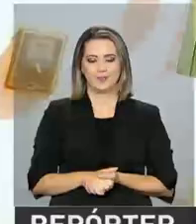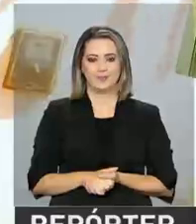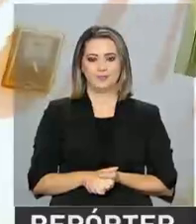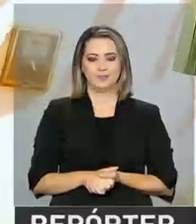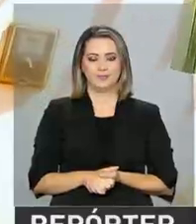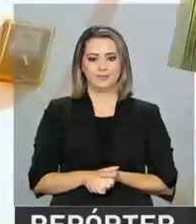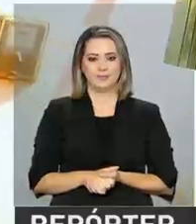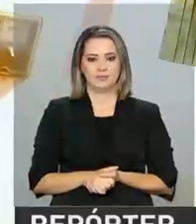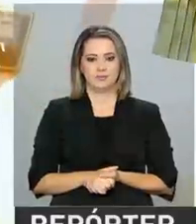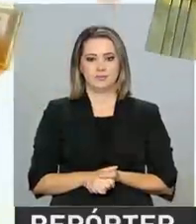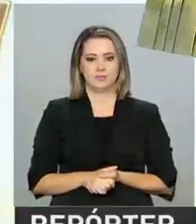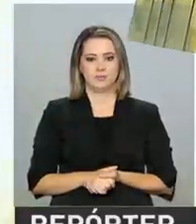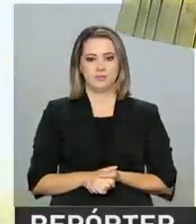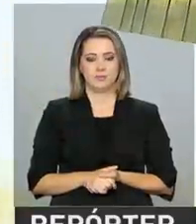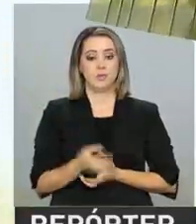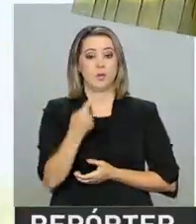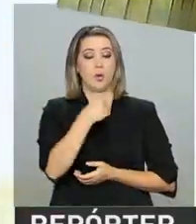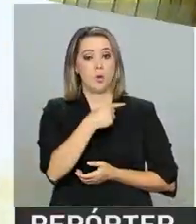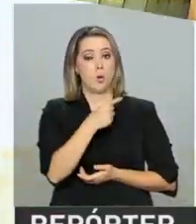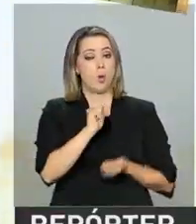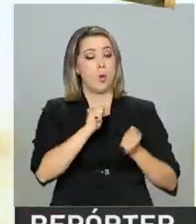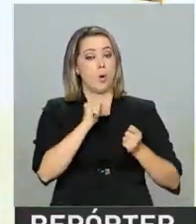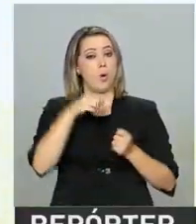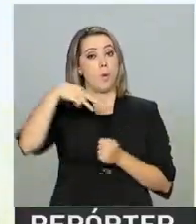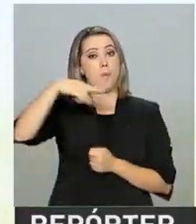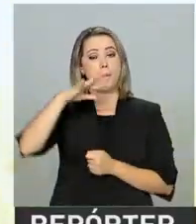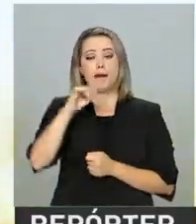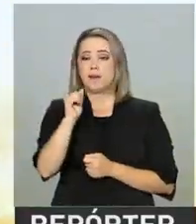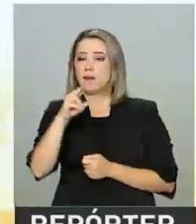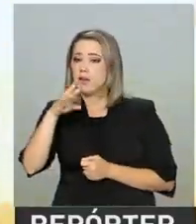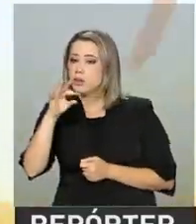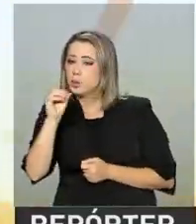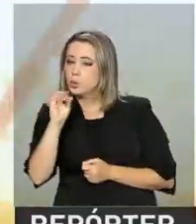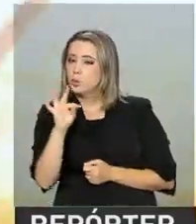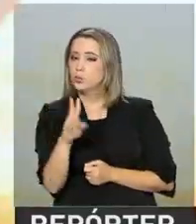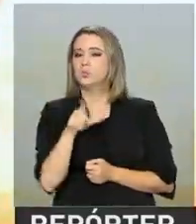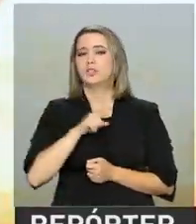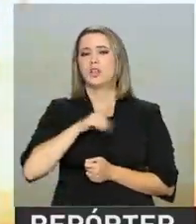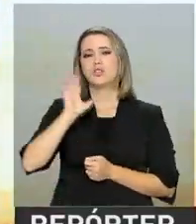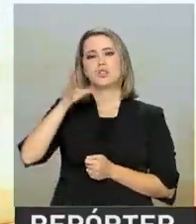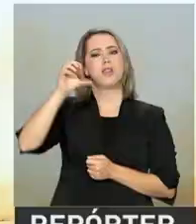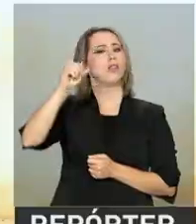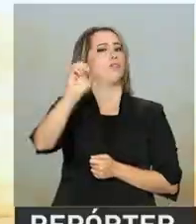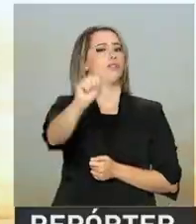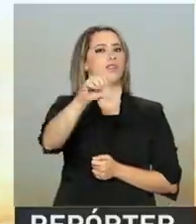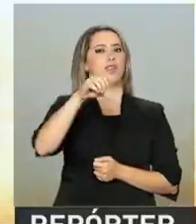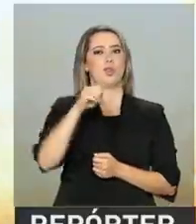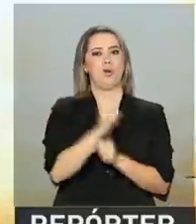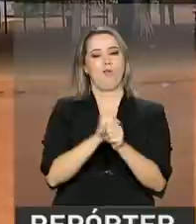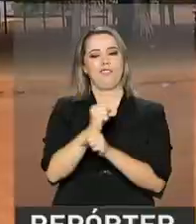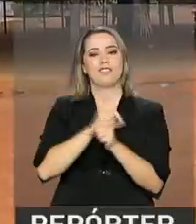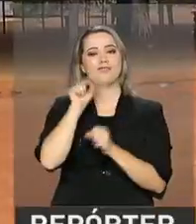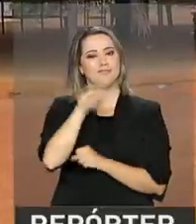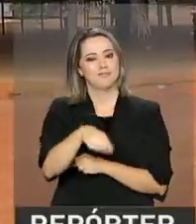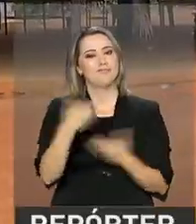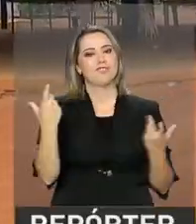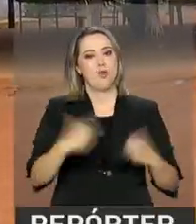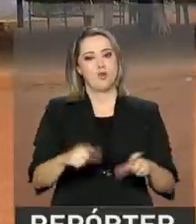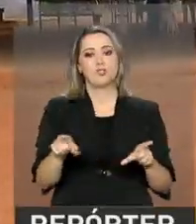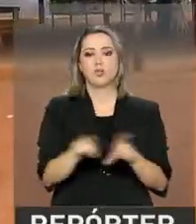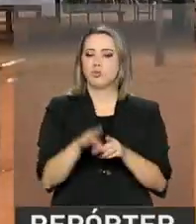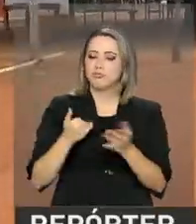O Maracatu Cambinda Brasileira tem 99 anos e até hoje tem sede na zona rural de Nazaré da Mata. Esse tipo de